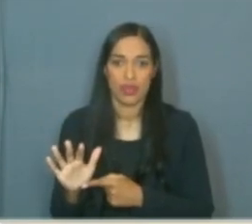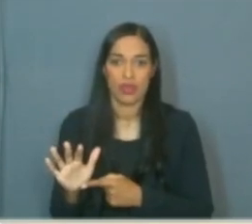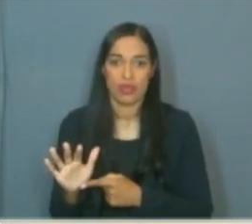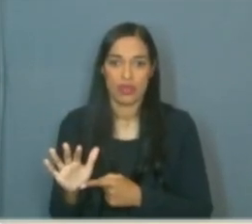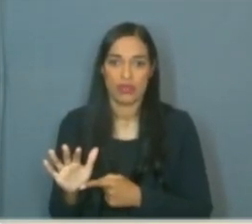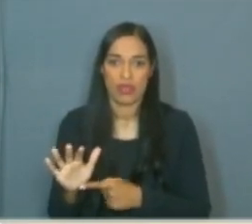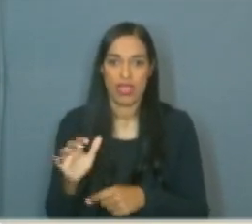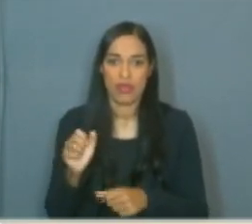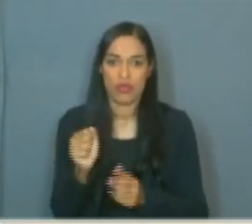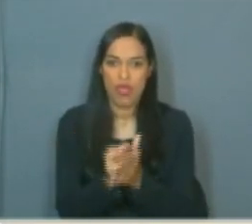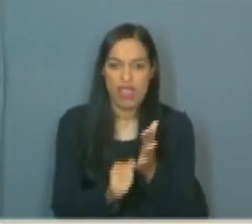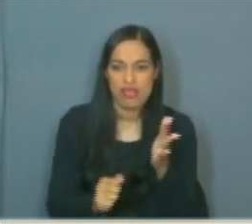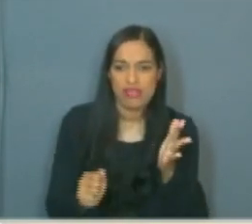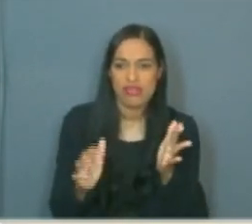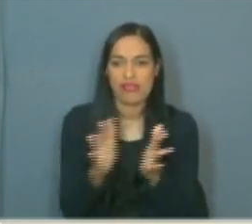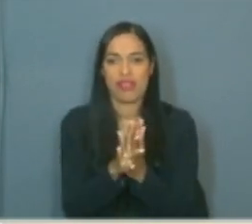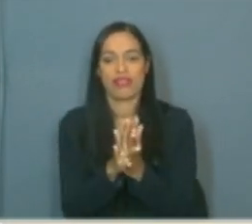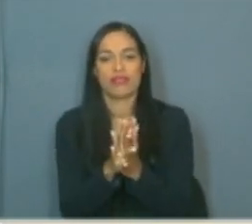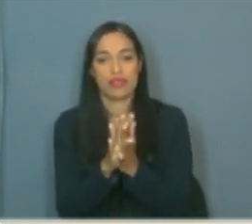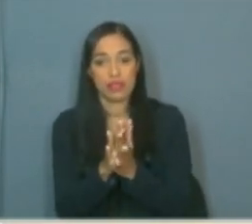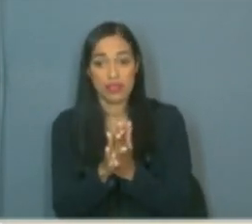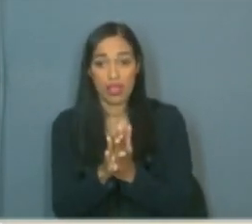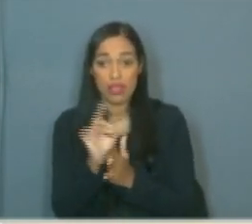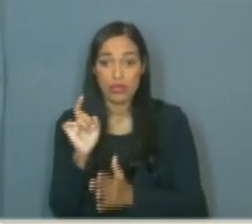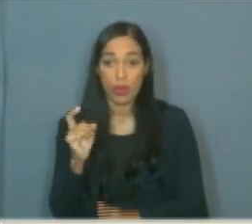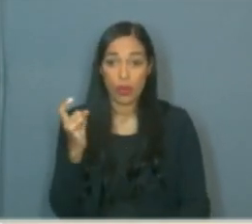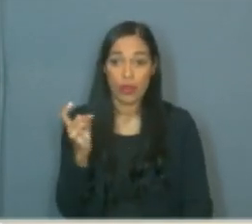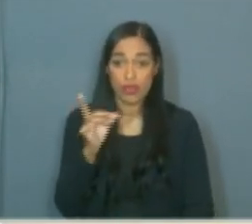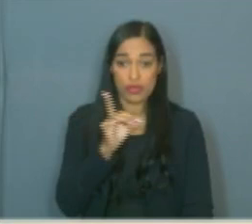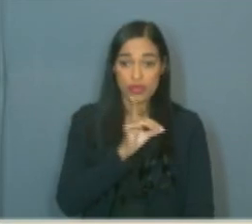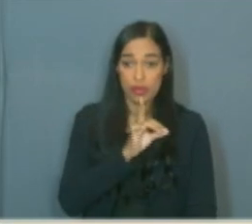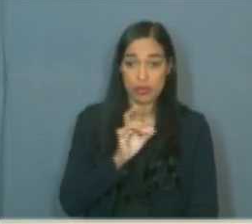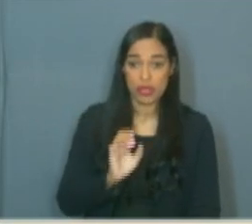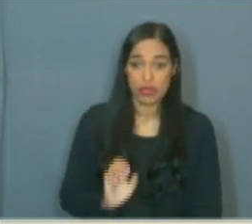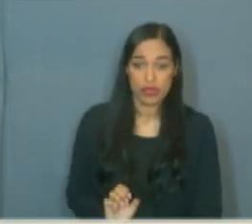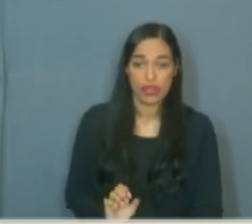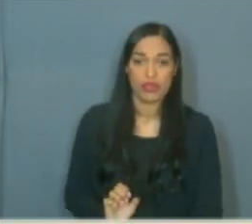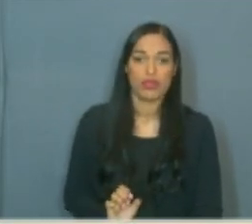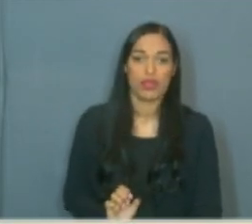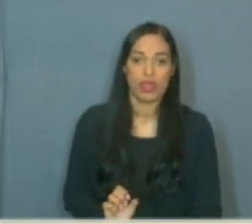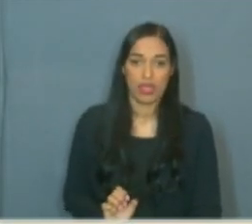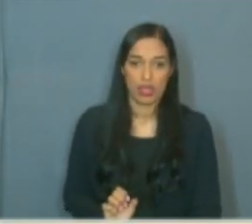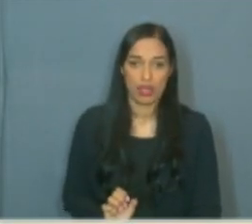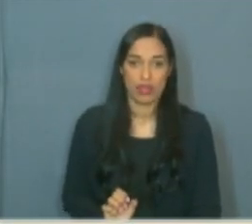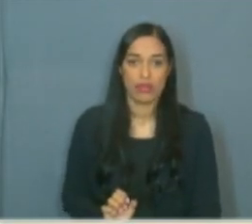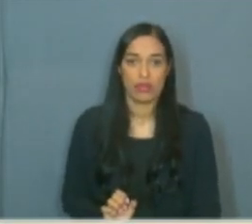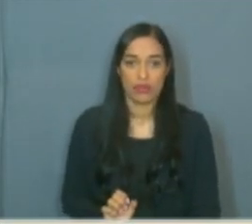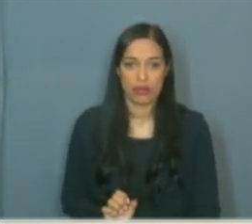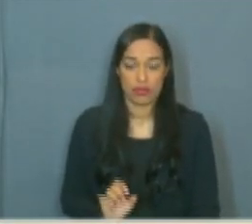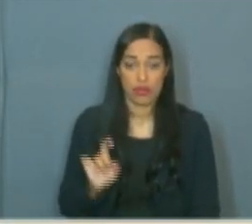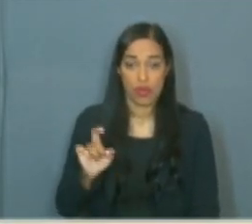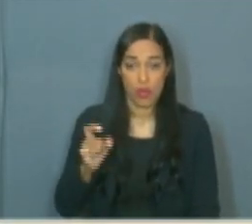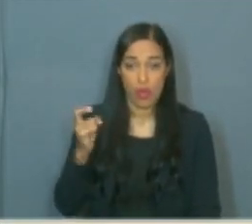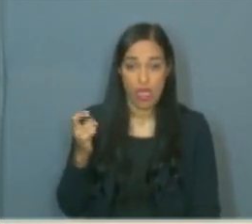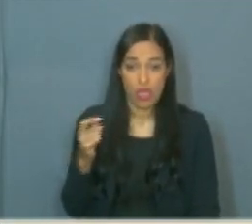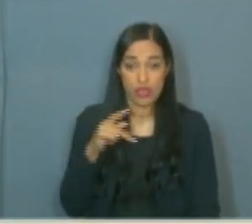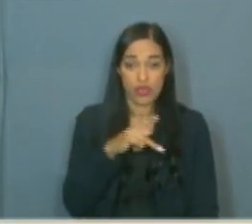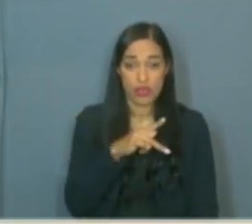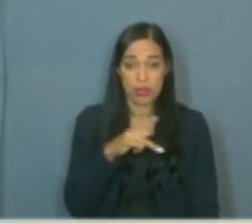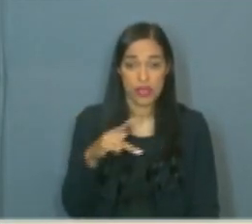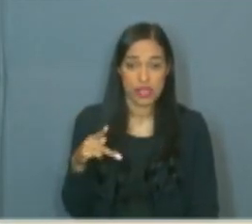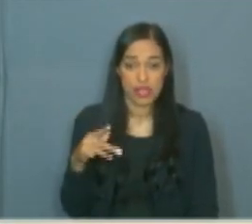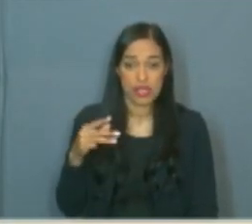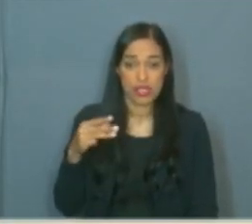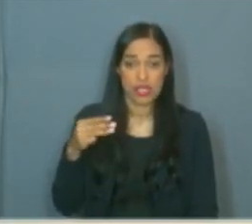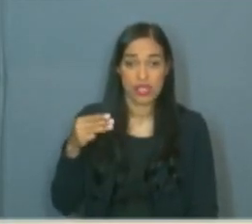do assassinato, o ex-deputado estadual, ex-presidente do PMDB